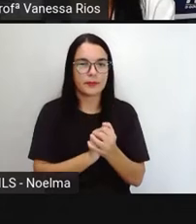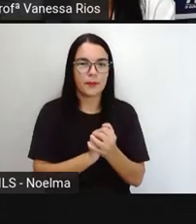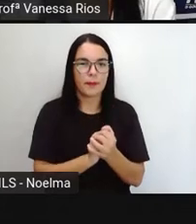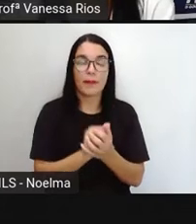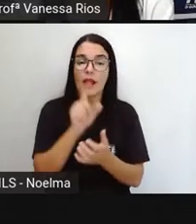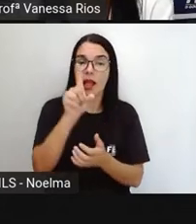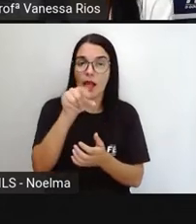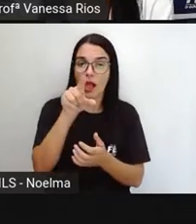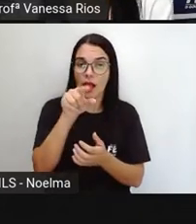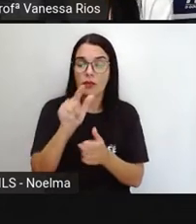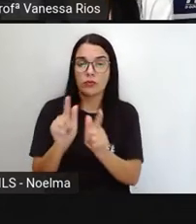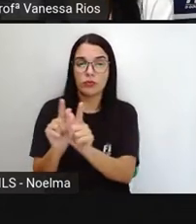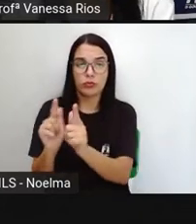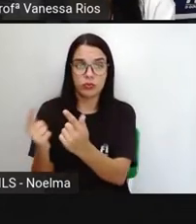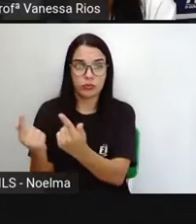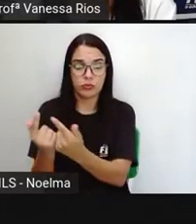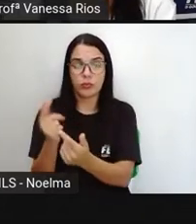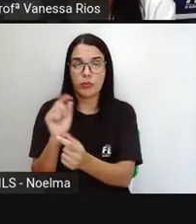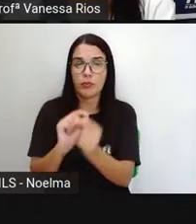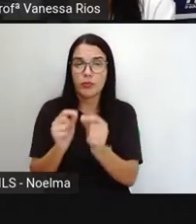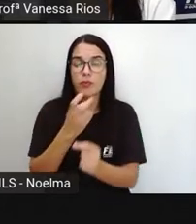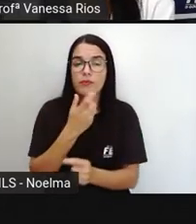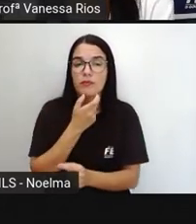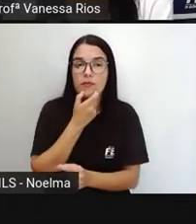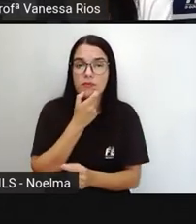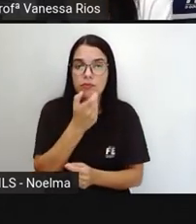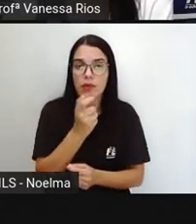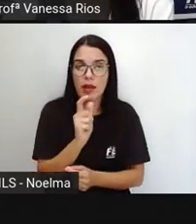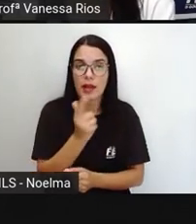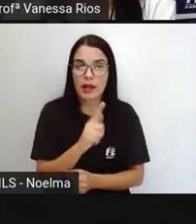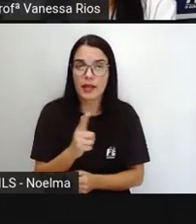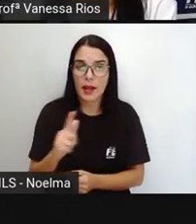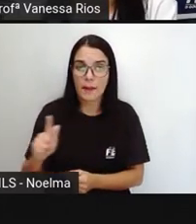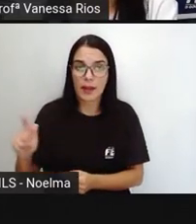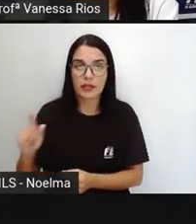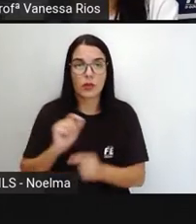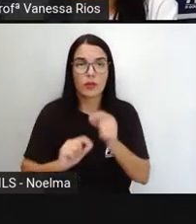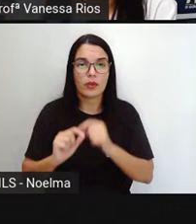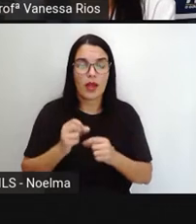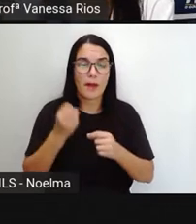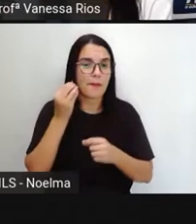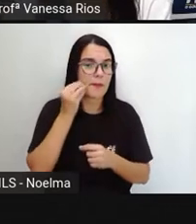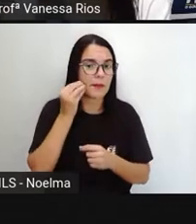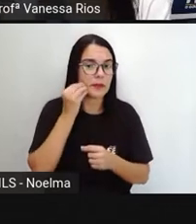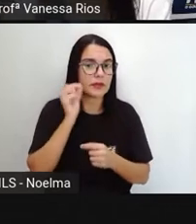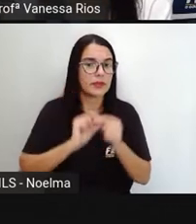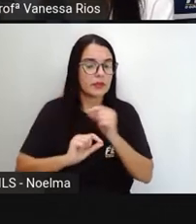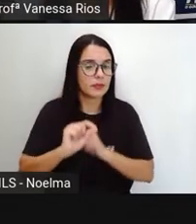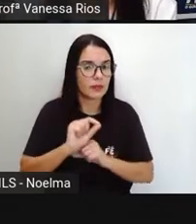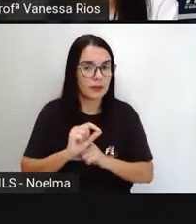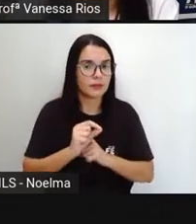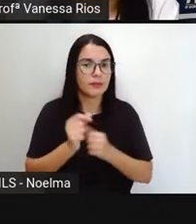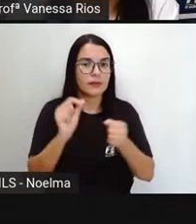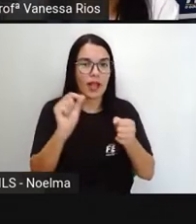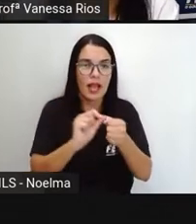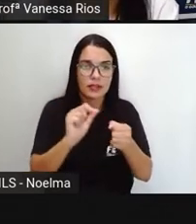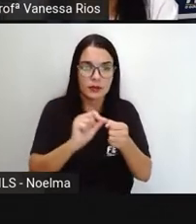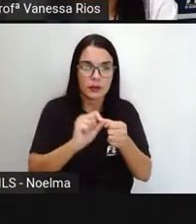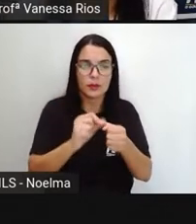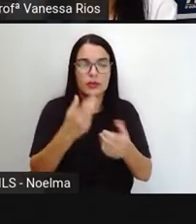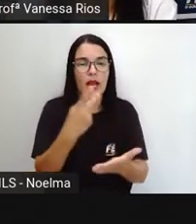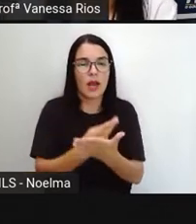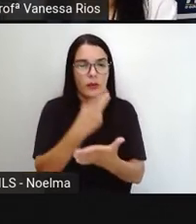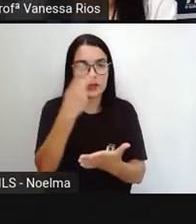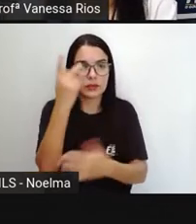O verbo é uma classe gramatical que expressa ações e acontecimentos, estados ou fenômenos